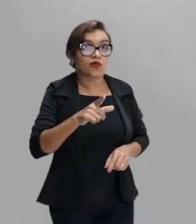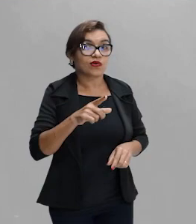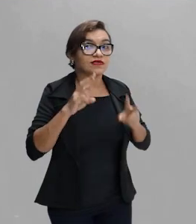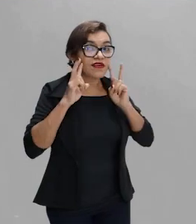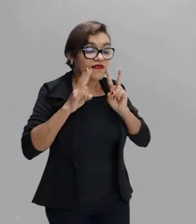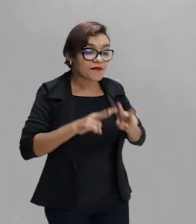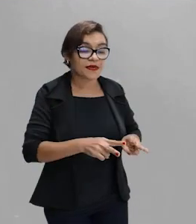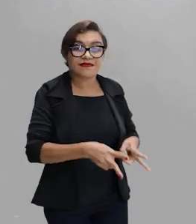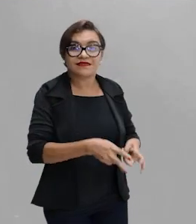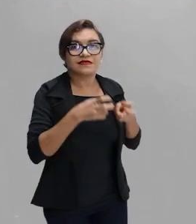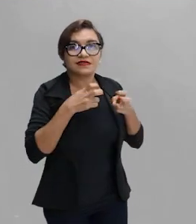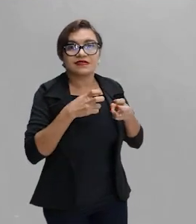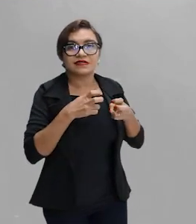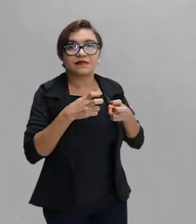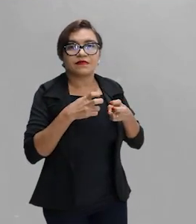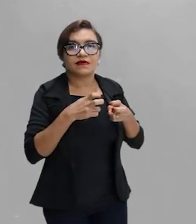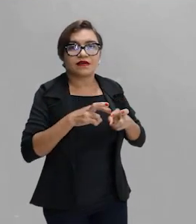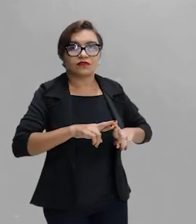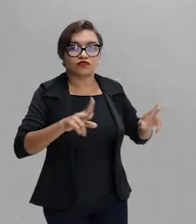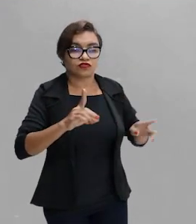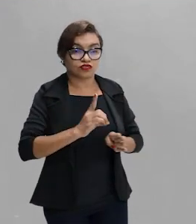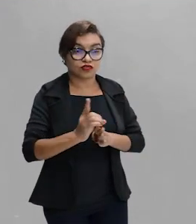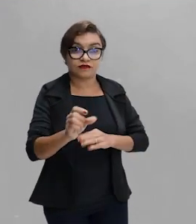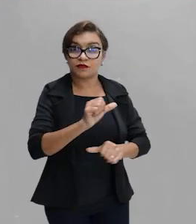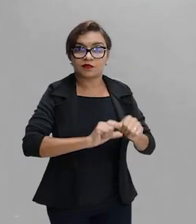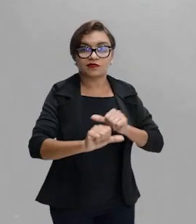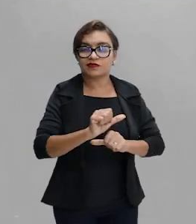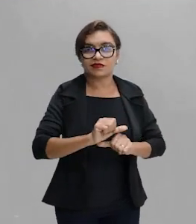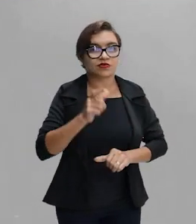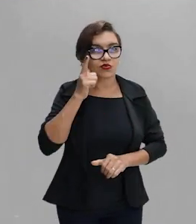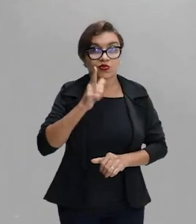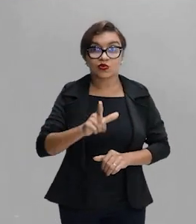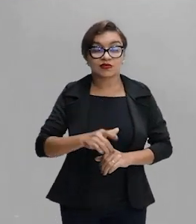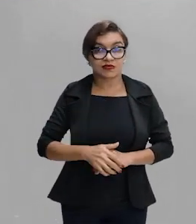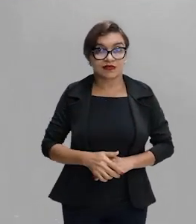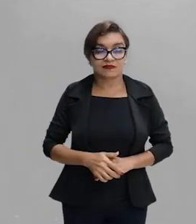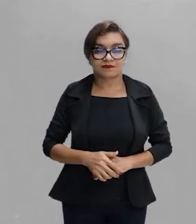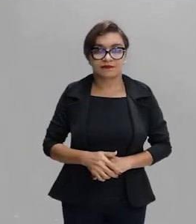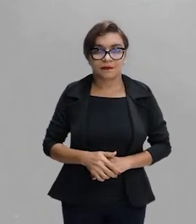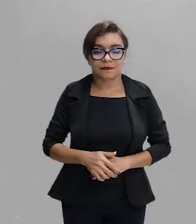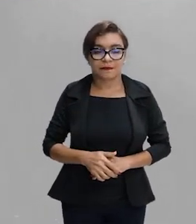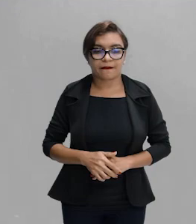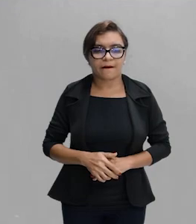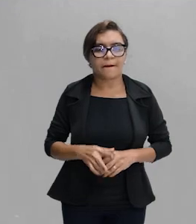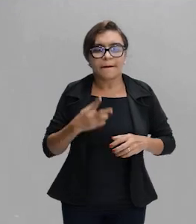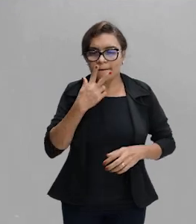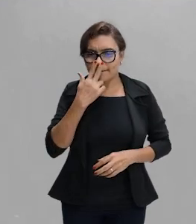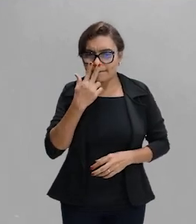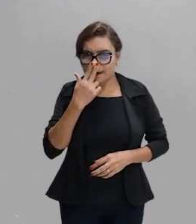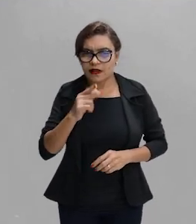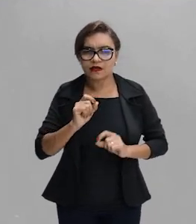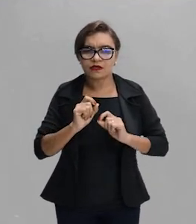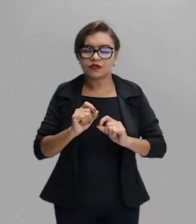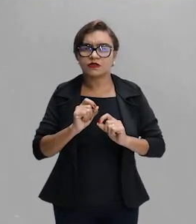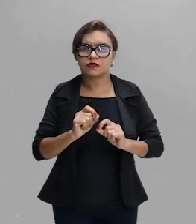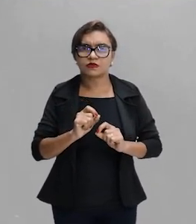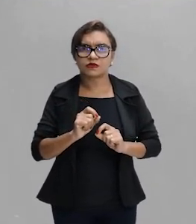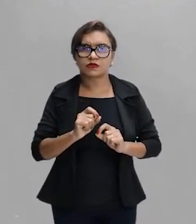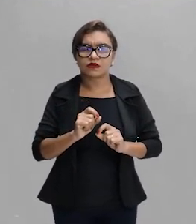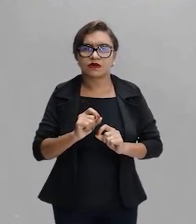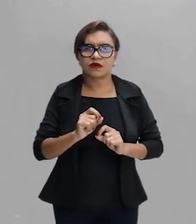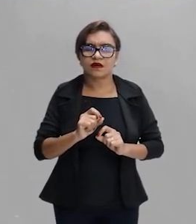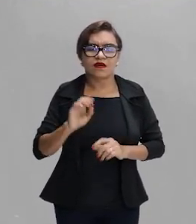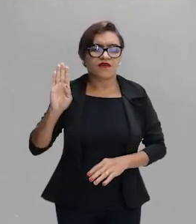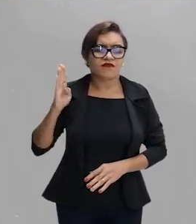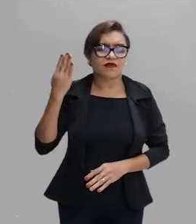propagação da luz em linha reta. Ok? Então, nós vamos trabalhar aqui com uma propagação aparente. Certo? Uma propagação